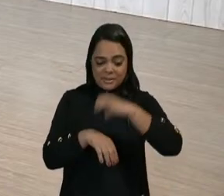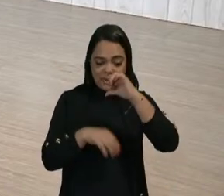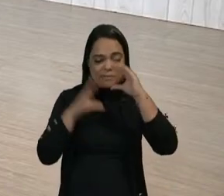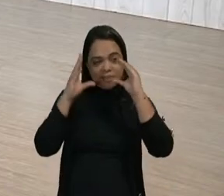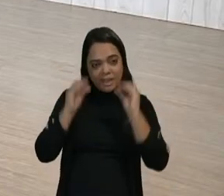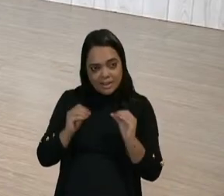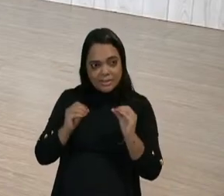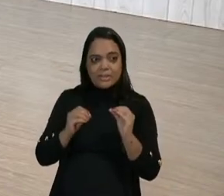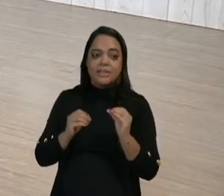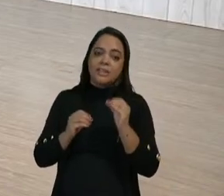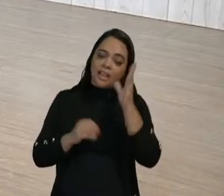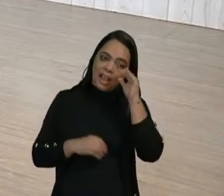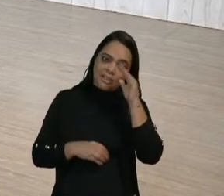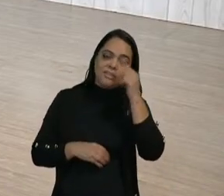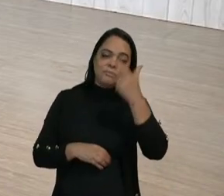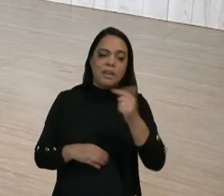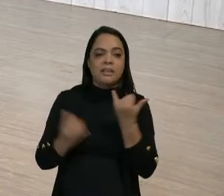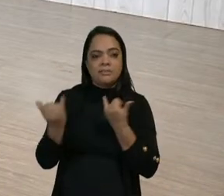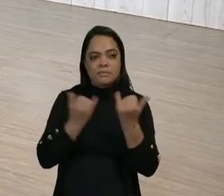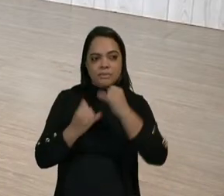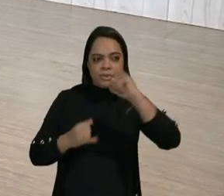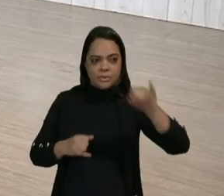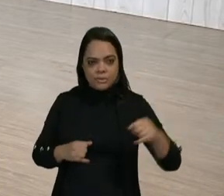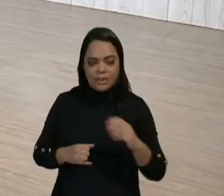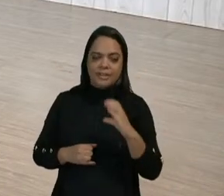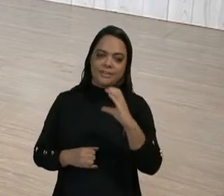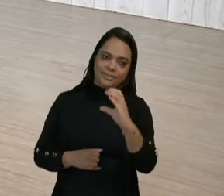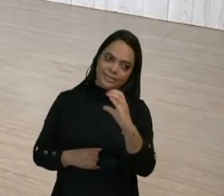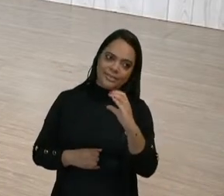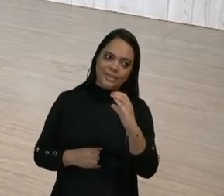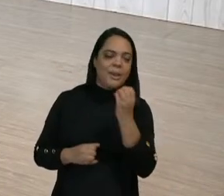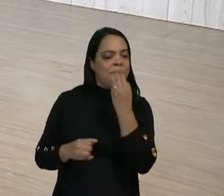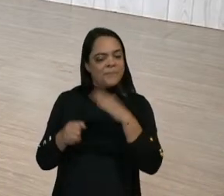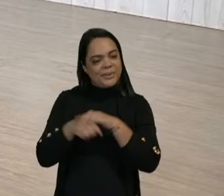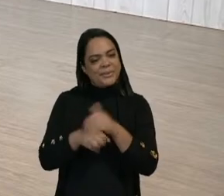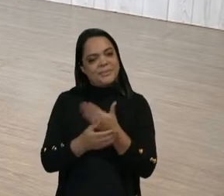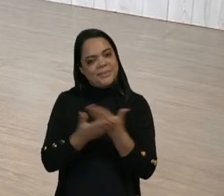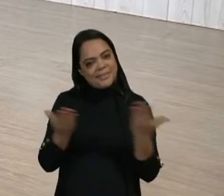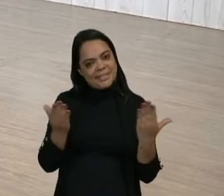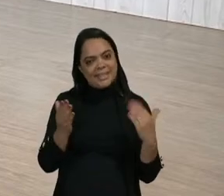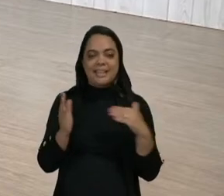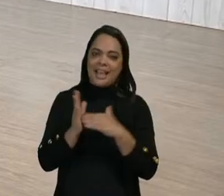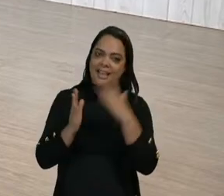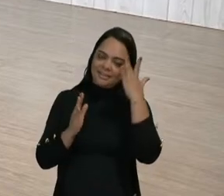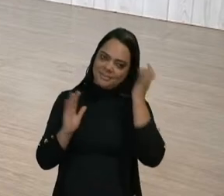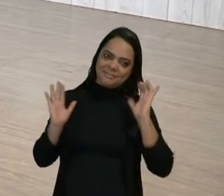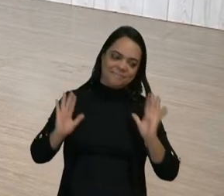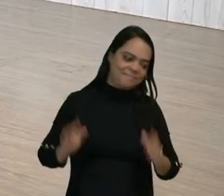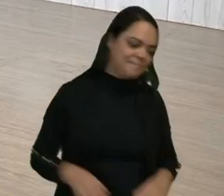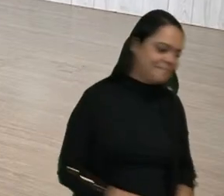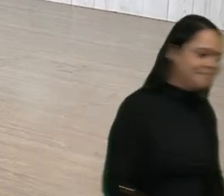noite, você acompanha mais informações no Jornal da Cultura. Uma boa noite para você e até.